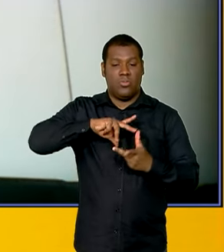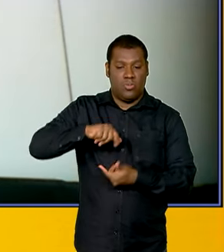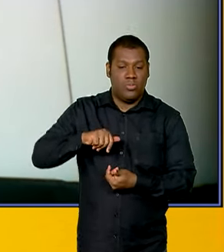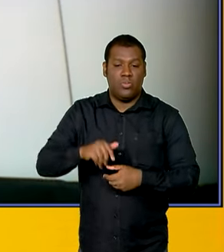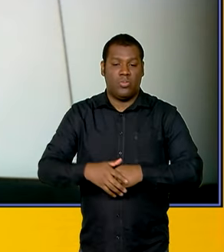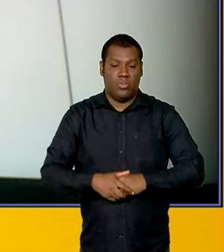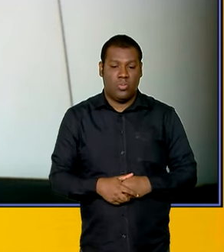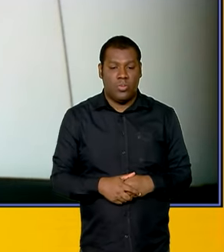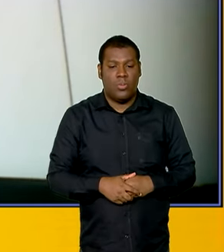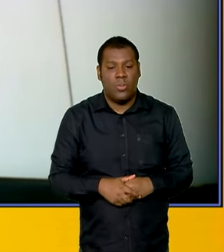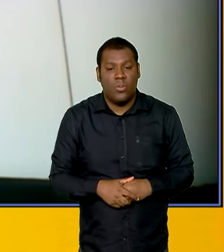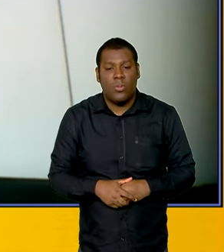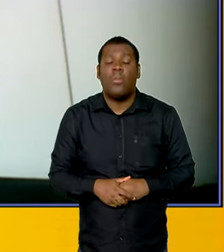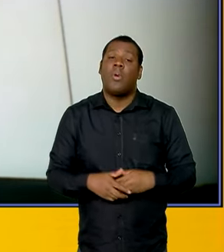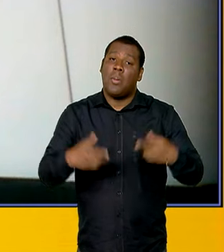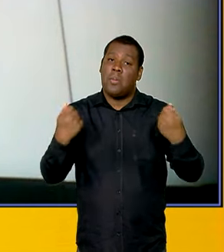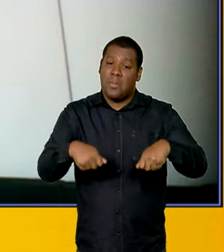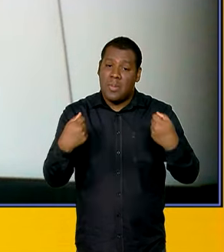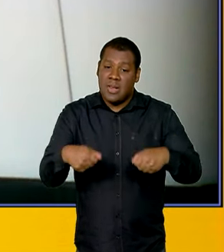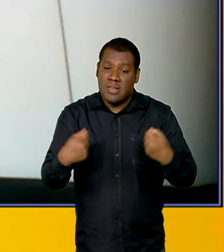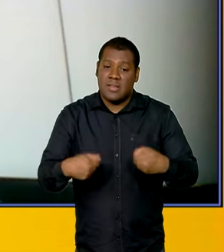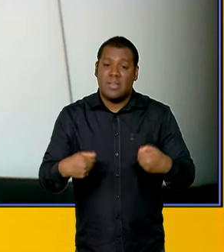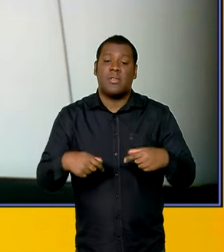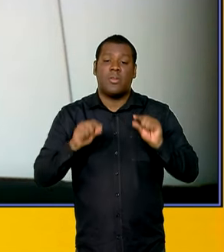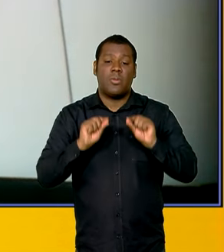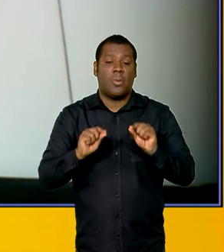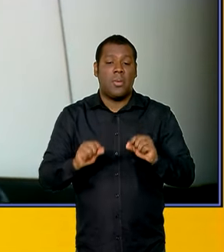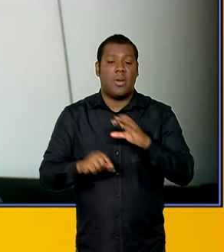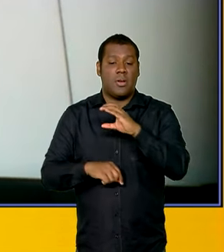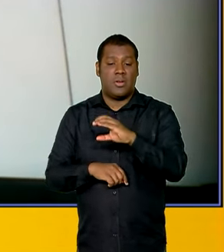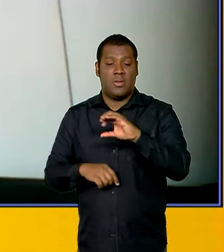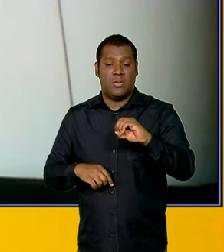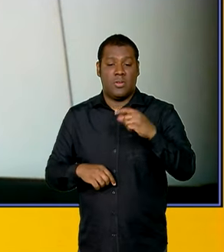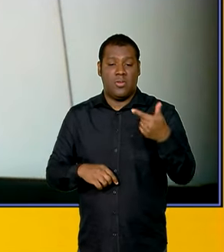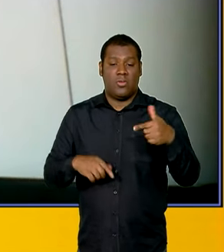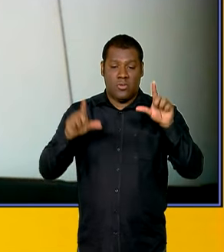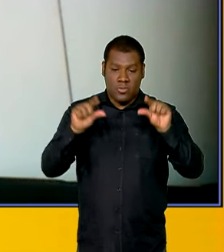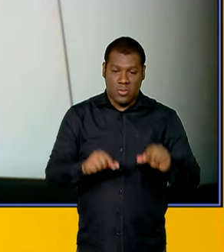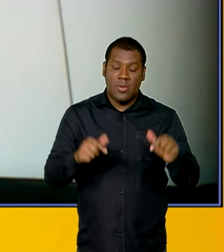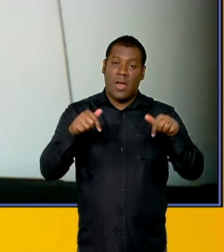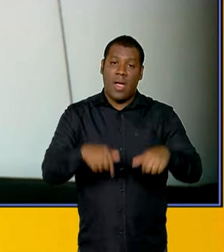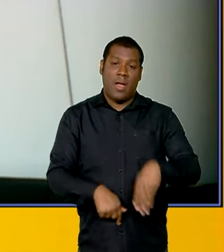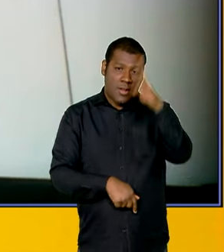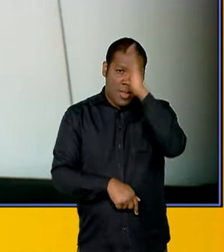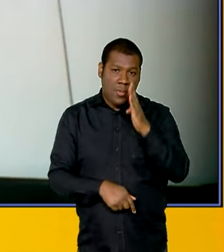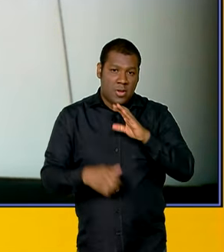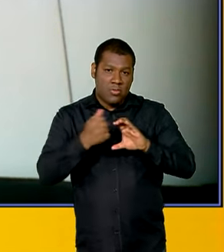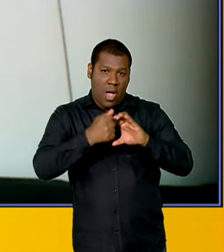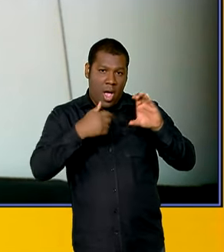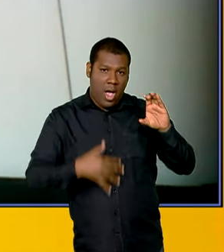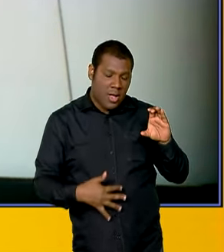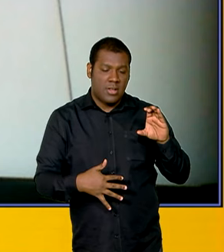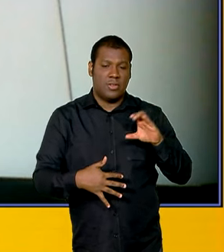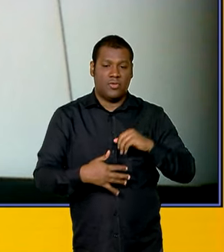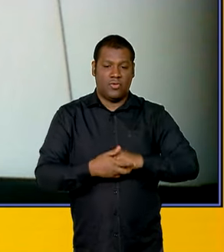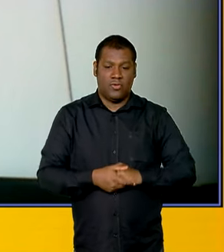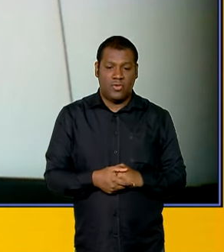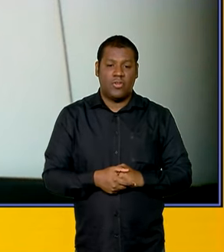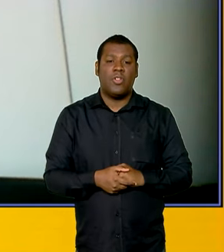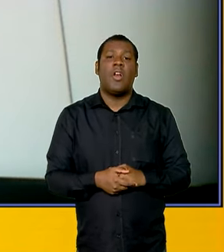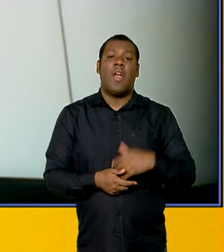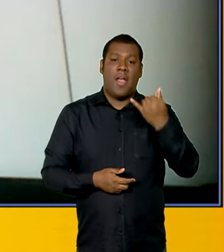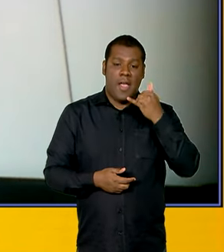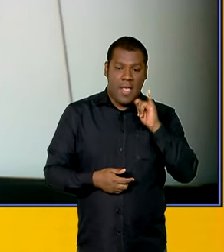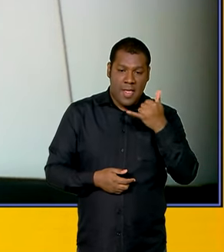necessidade mundial a descarbonização. O Brasil, pelas suas características, pelo fato de já ter uma matriz